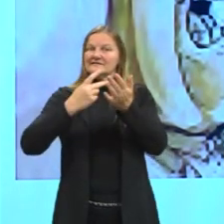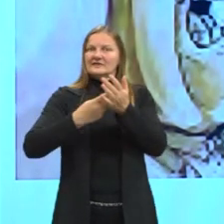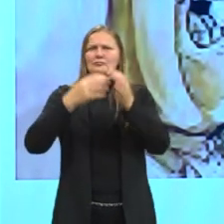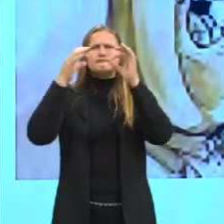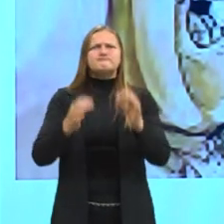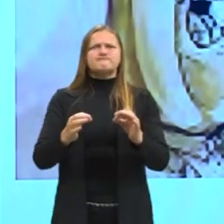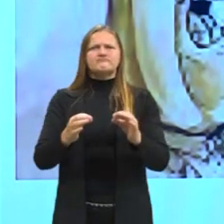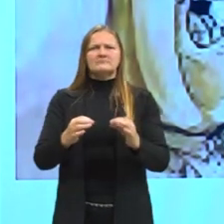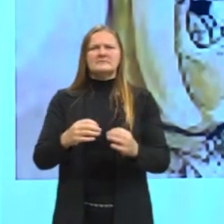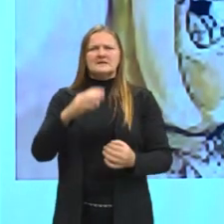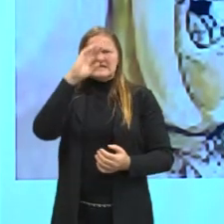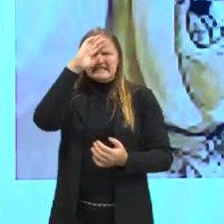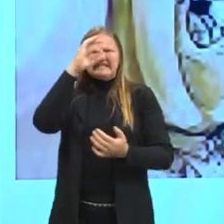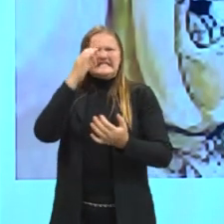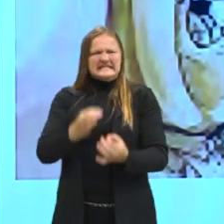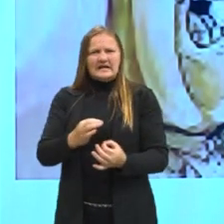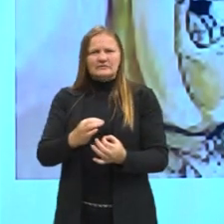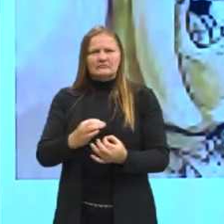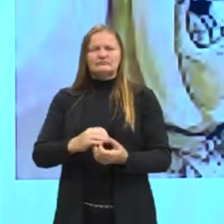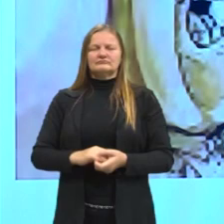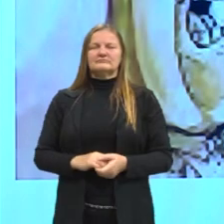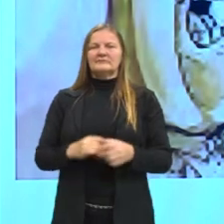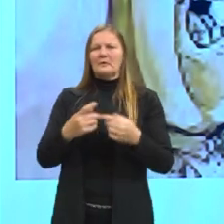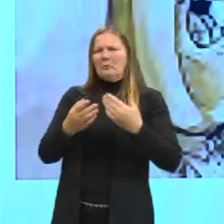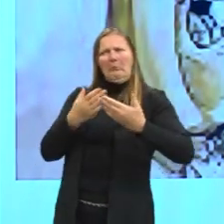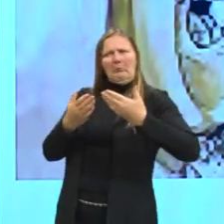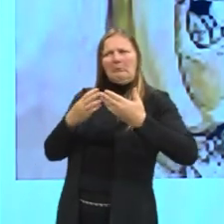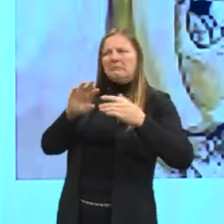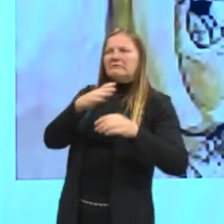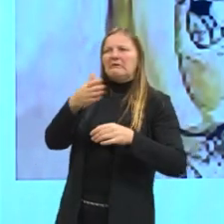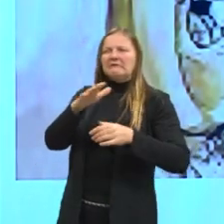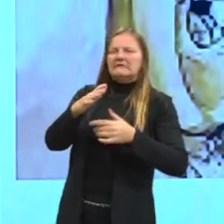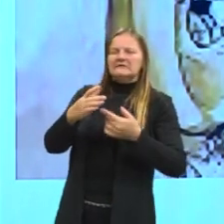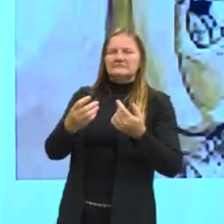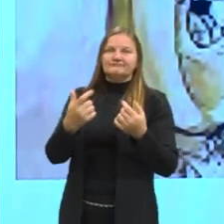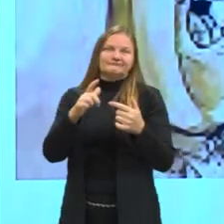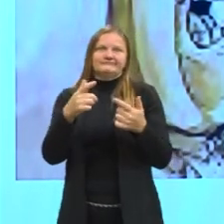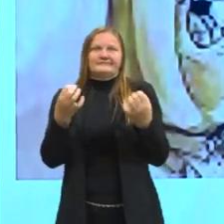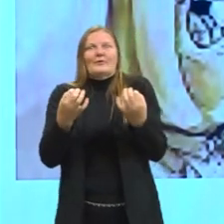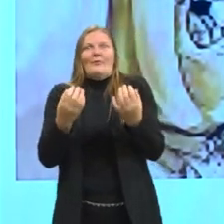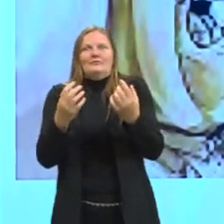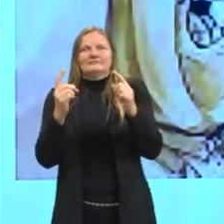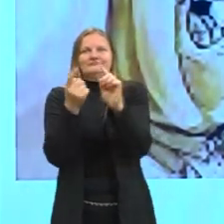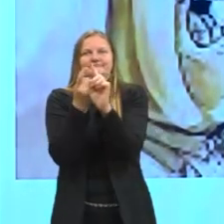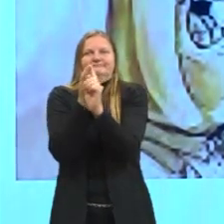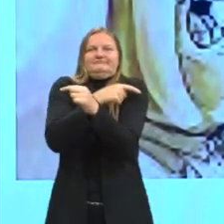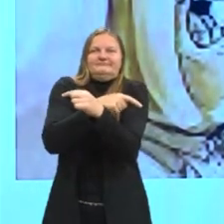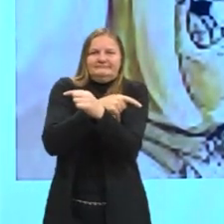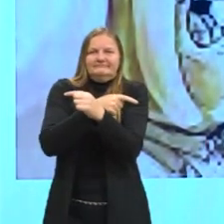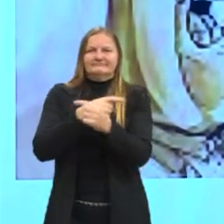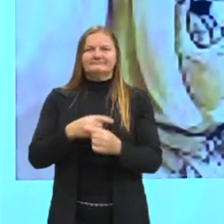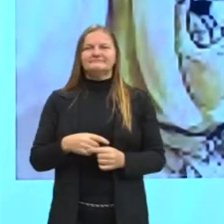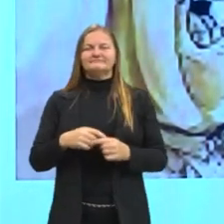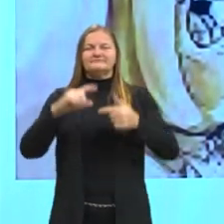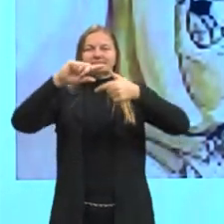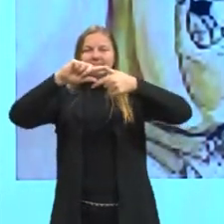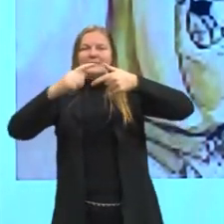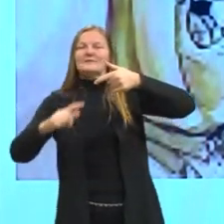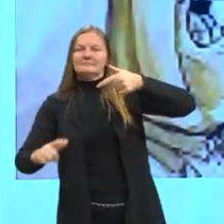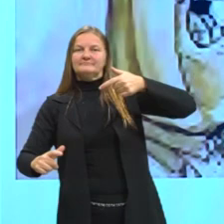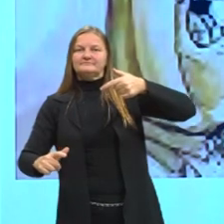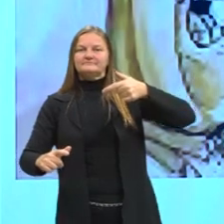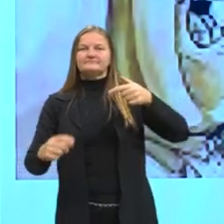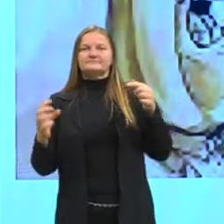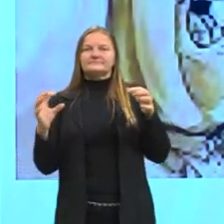não é toda certeza que é relativa. A gente pode dizer que algumas certezas são relativas. O paradoxo aqui está